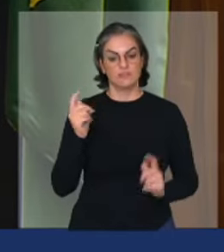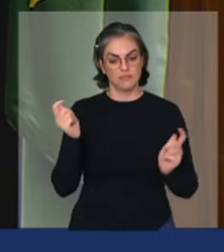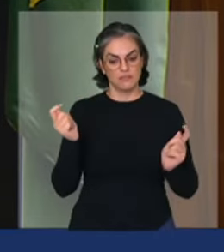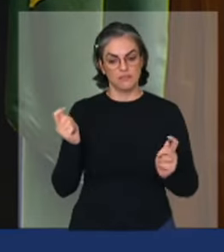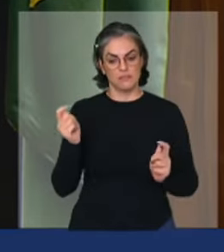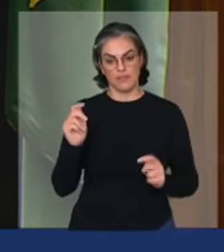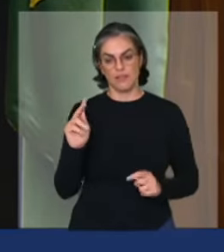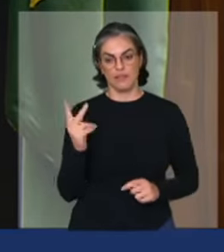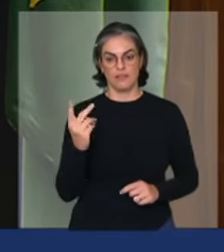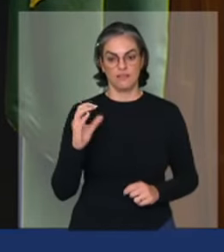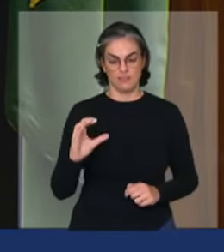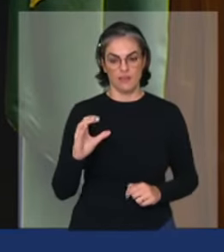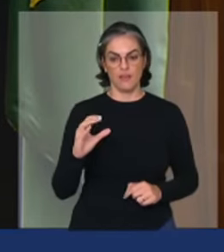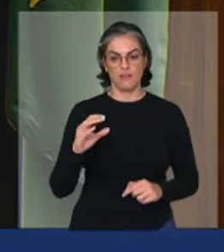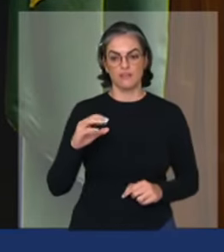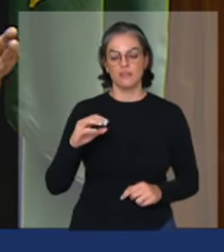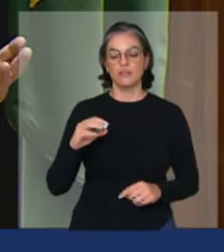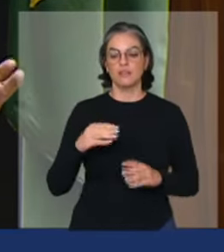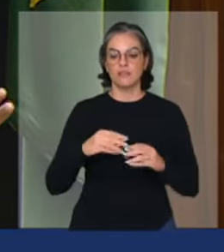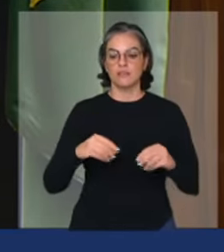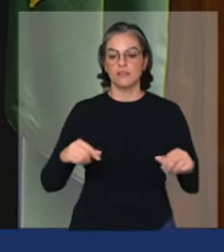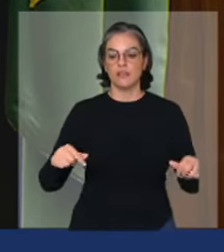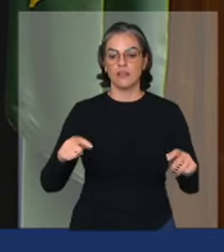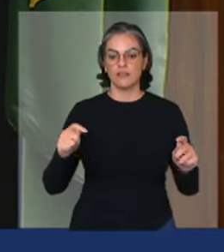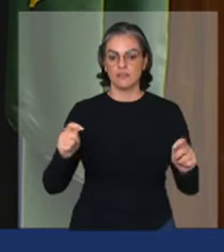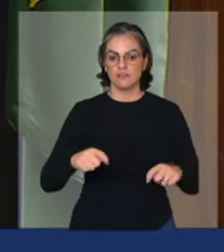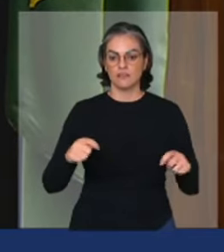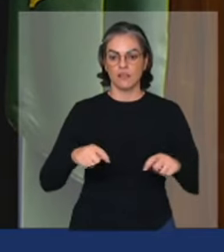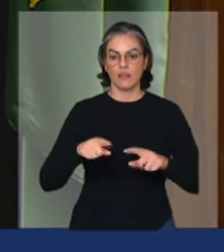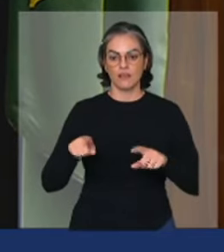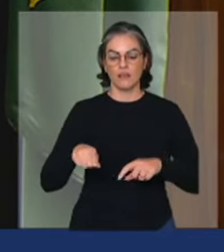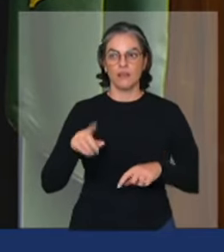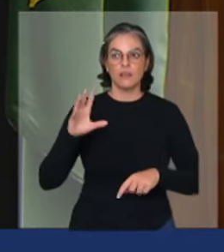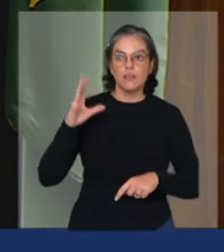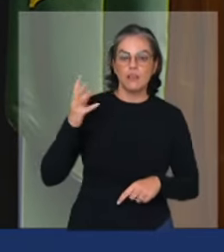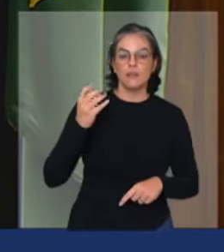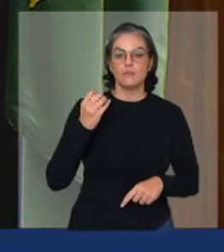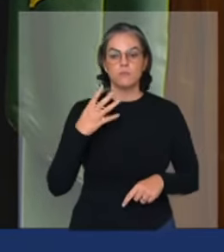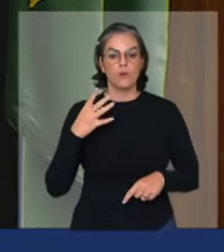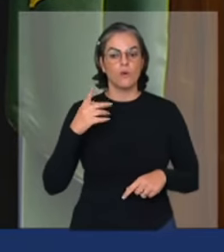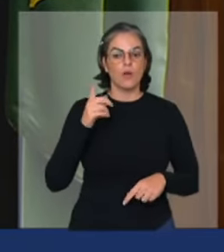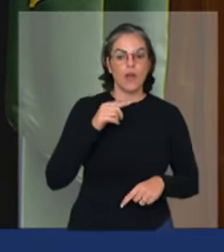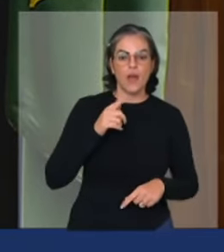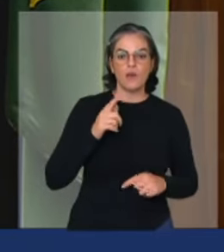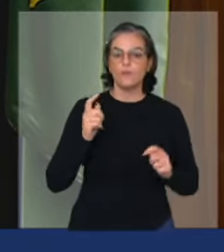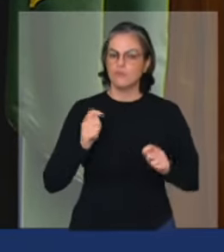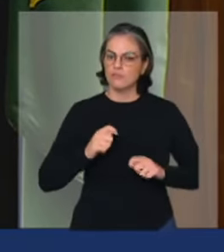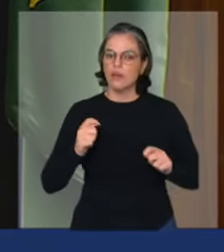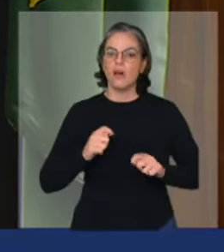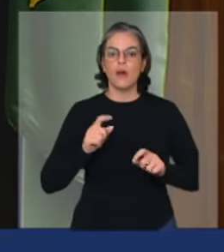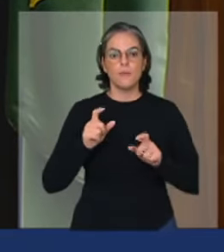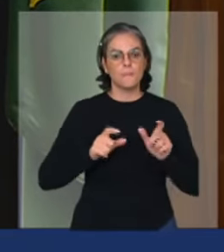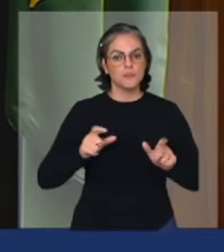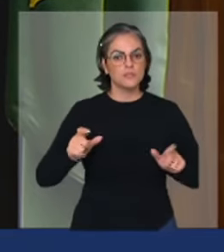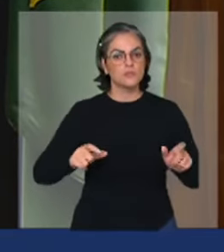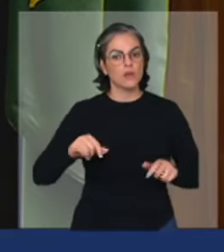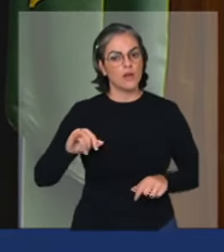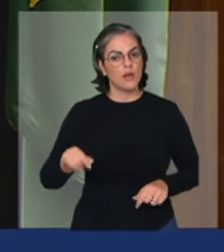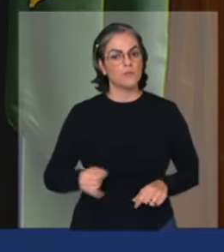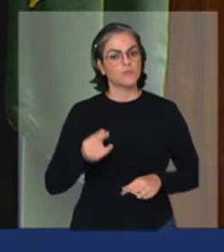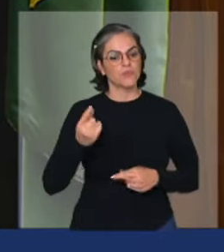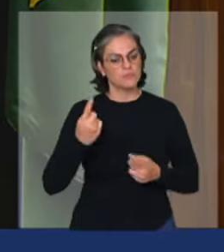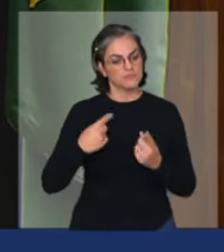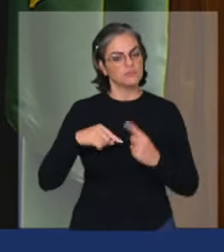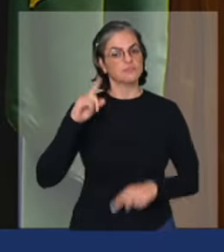água e gente espalhada em cada canto que pode transformar essa nação